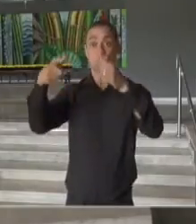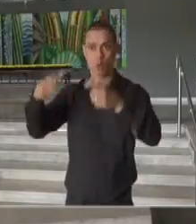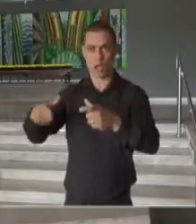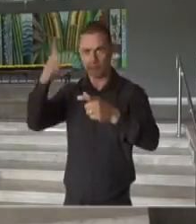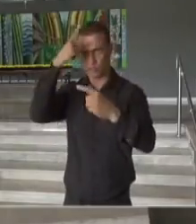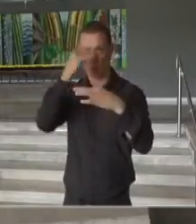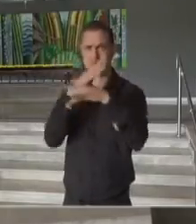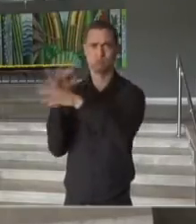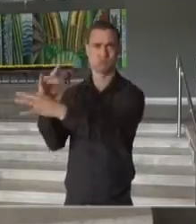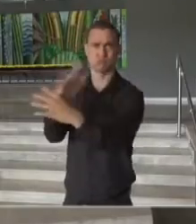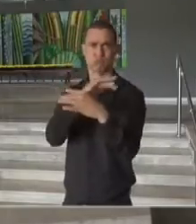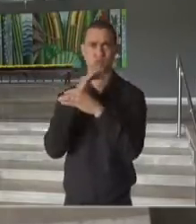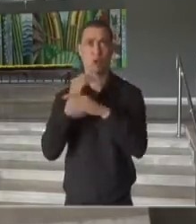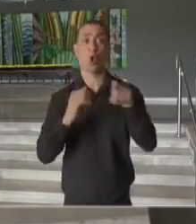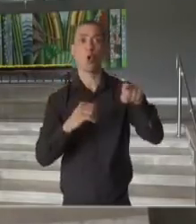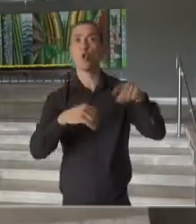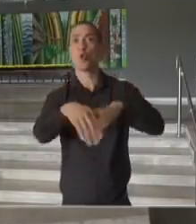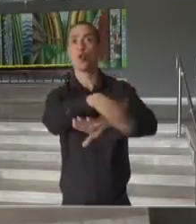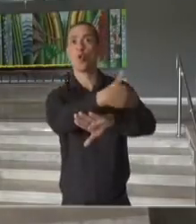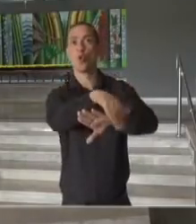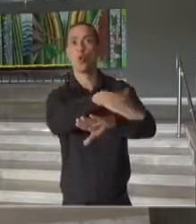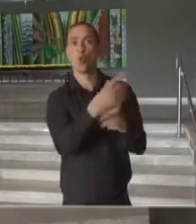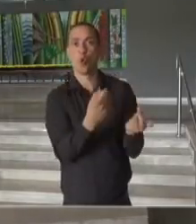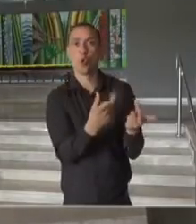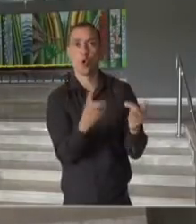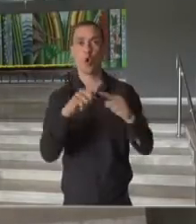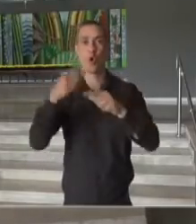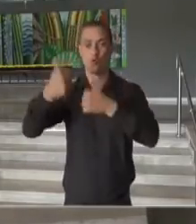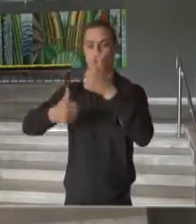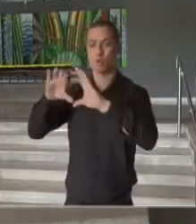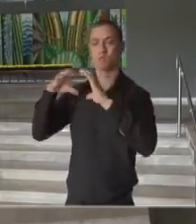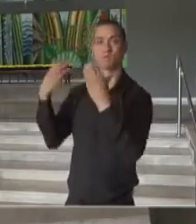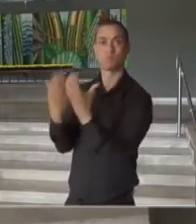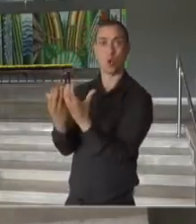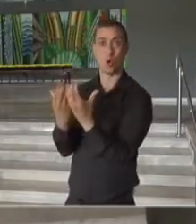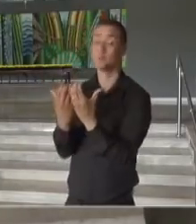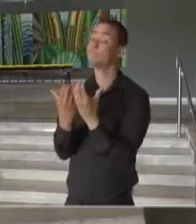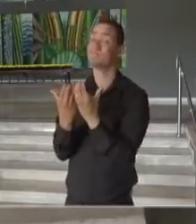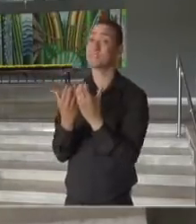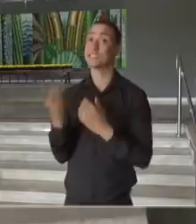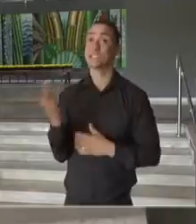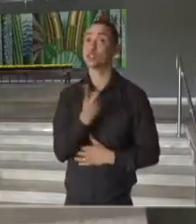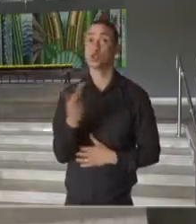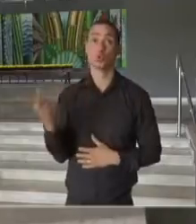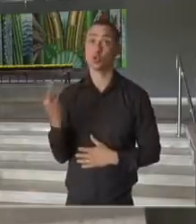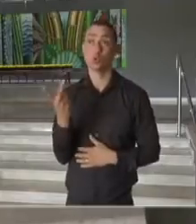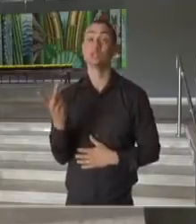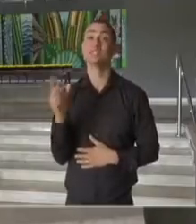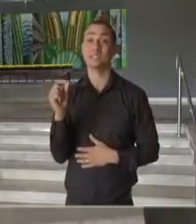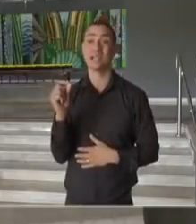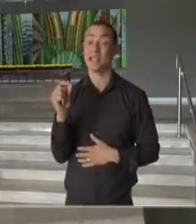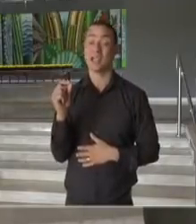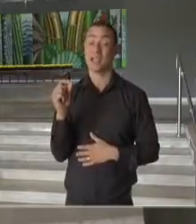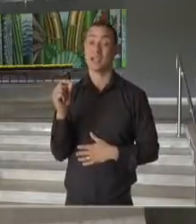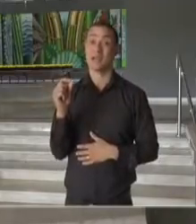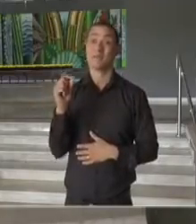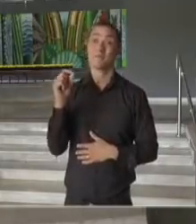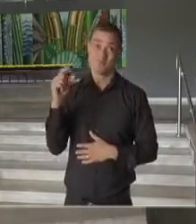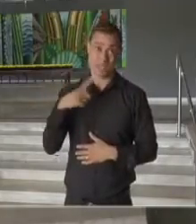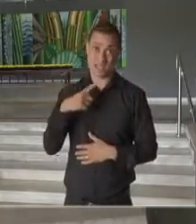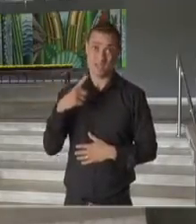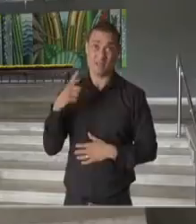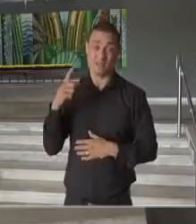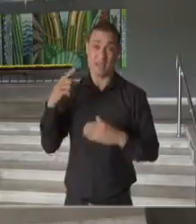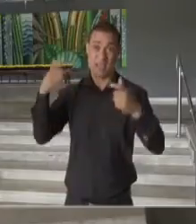em comércio de rua quanto estádios de futebol, são duas situações em que, a despeito de serem em ambientes externos,